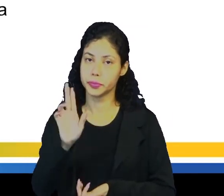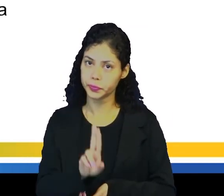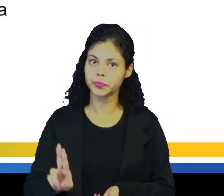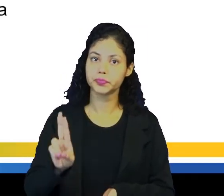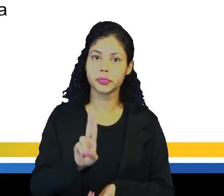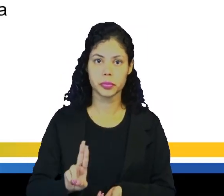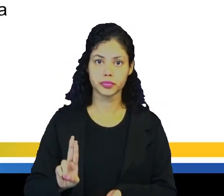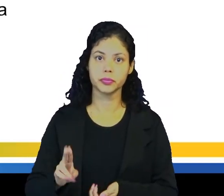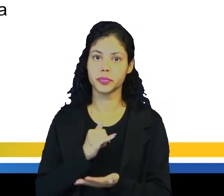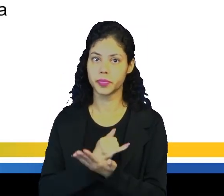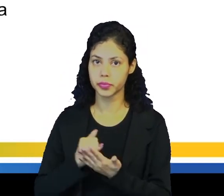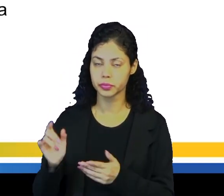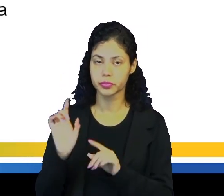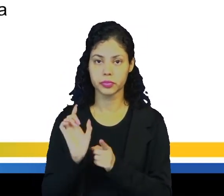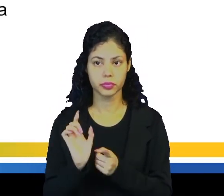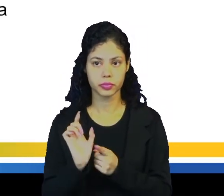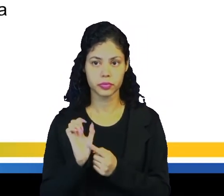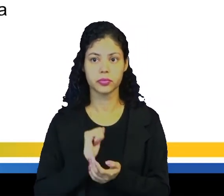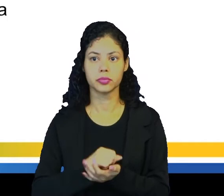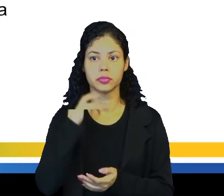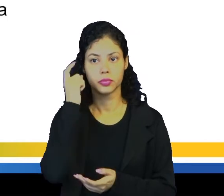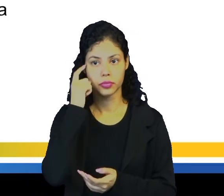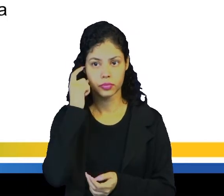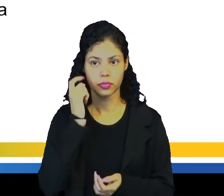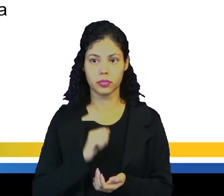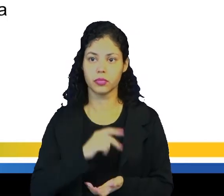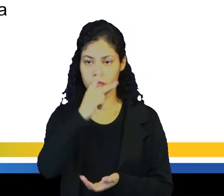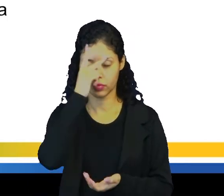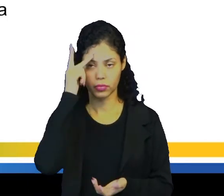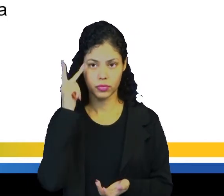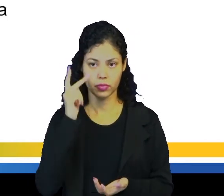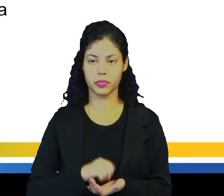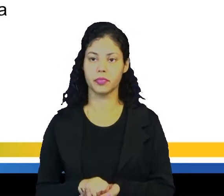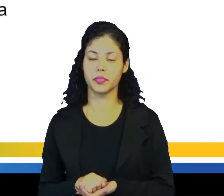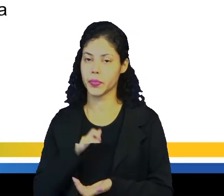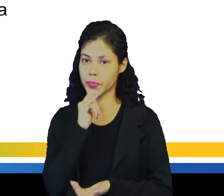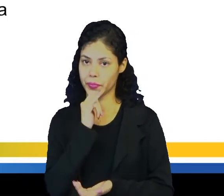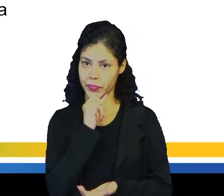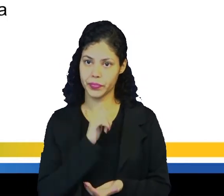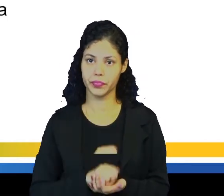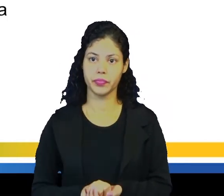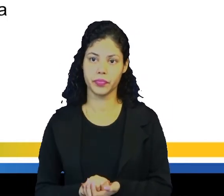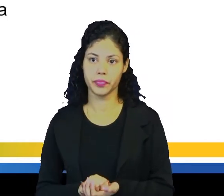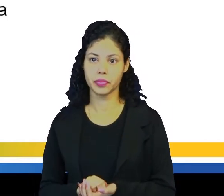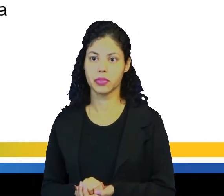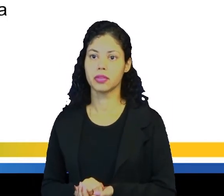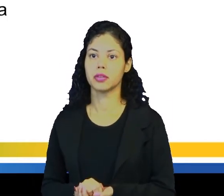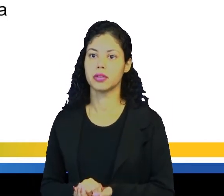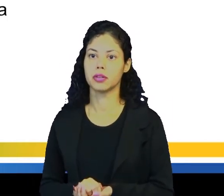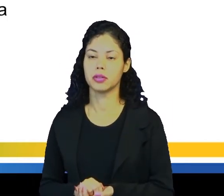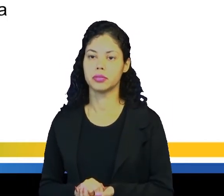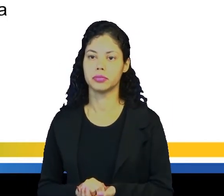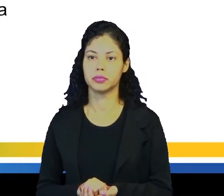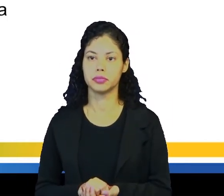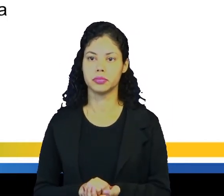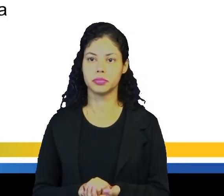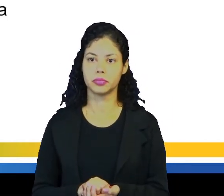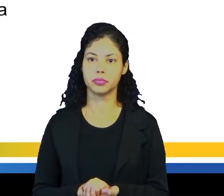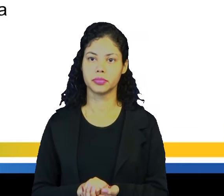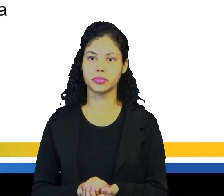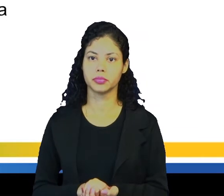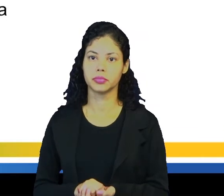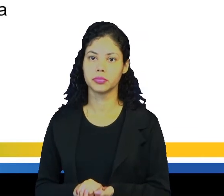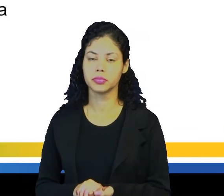utilizadas para introduzir as palavras ou pensamentos de uma pessoa, por exemplo, Come and see, said Martin,